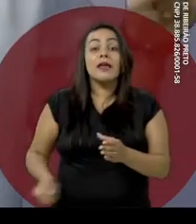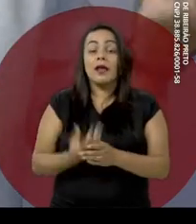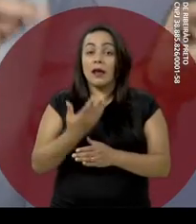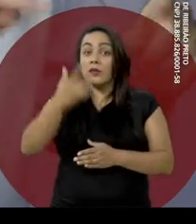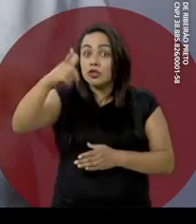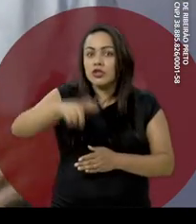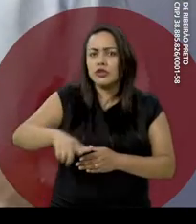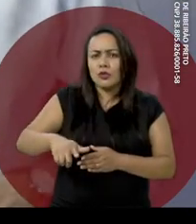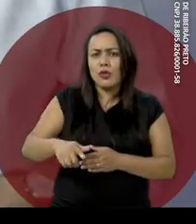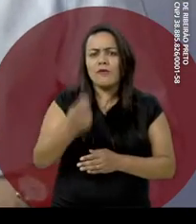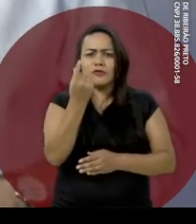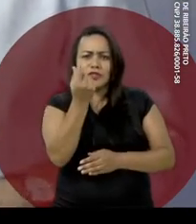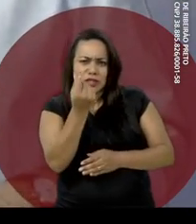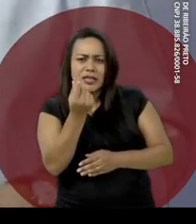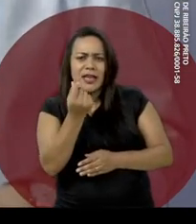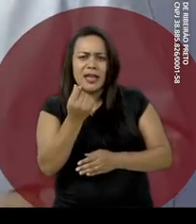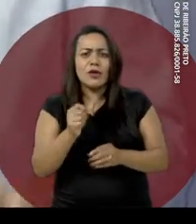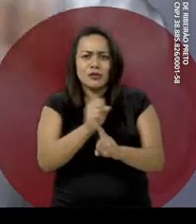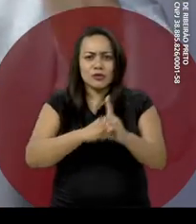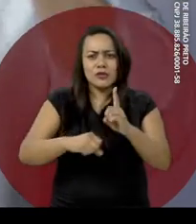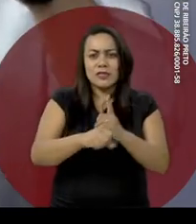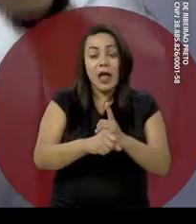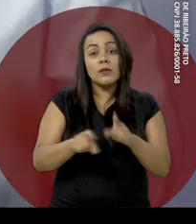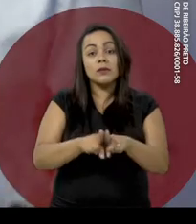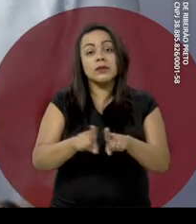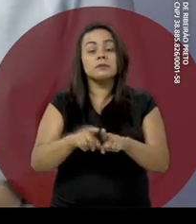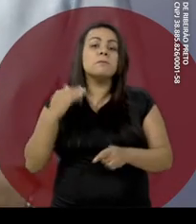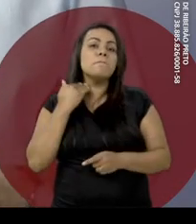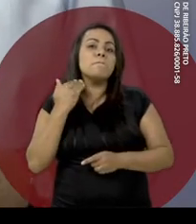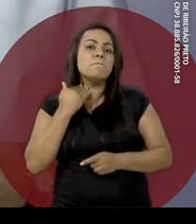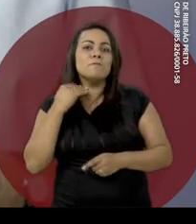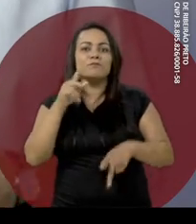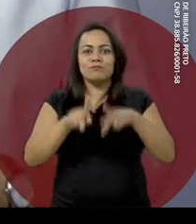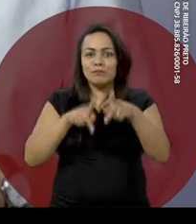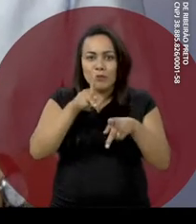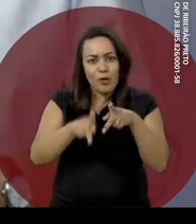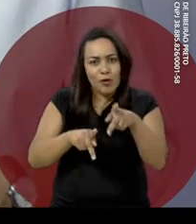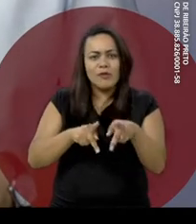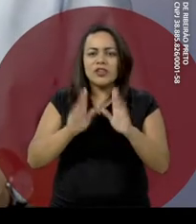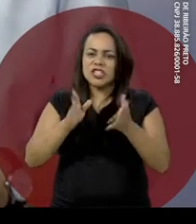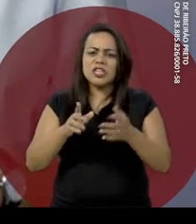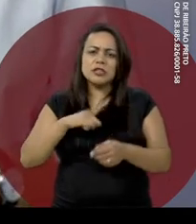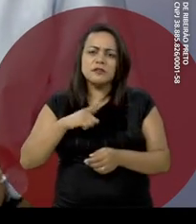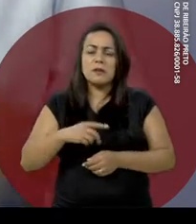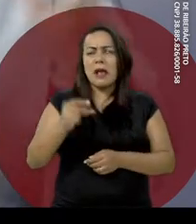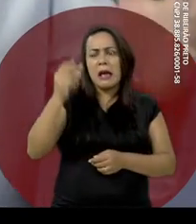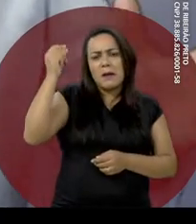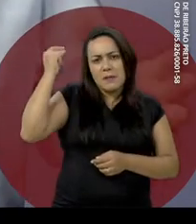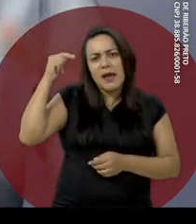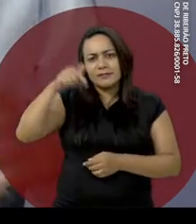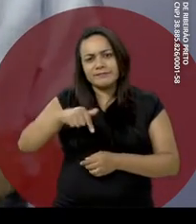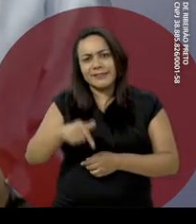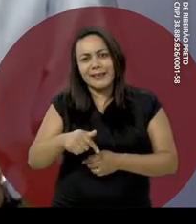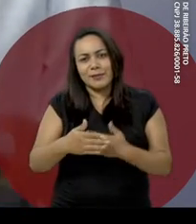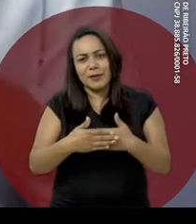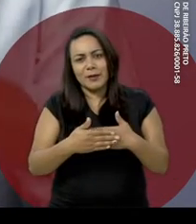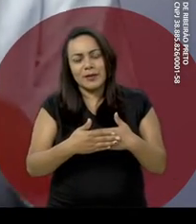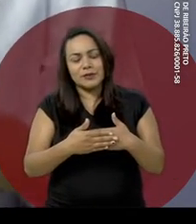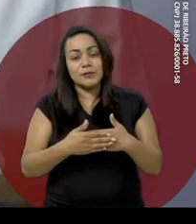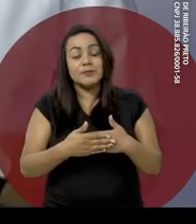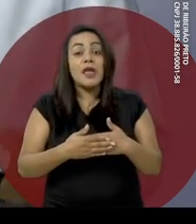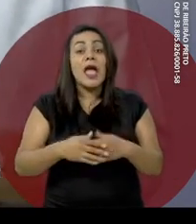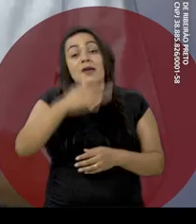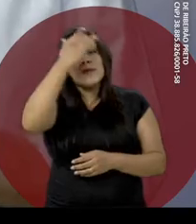Recriaremos o Fundo Municipal e o Banco do Povo, que já existiram em nossas administrações anteriores. Obrigatoriamente,